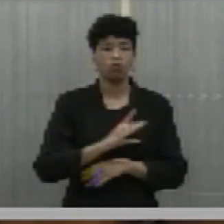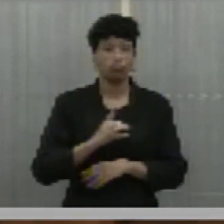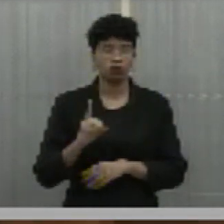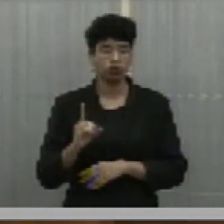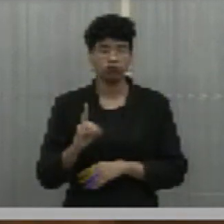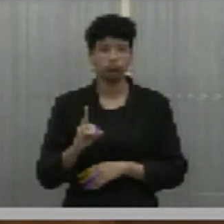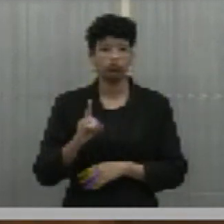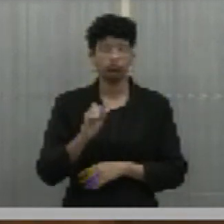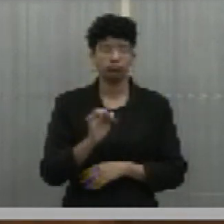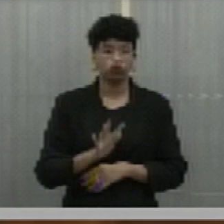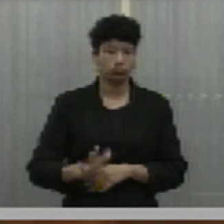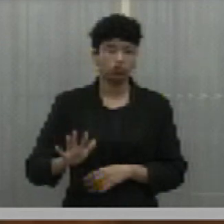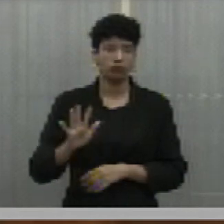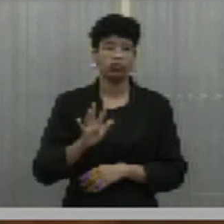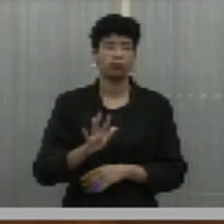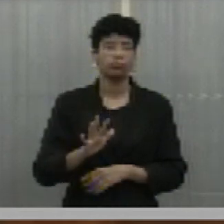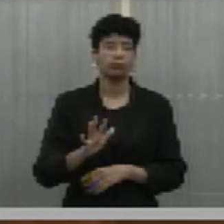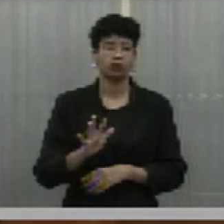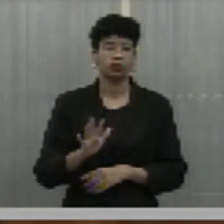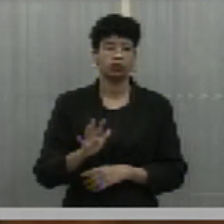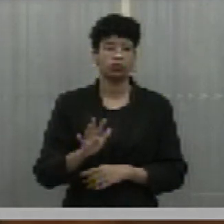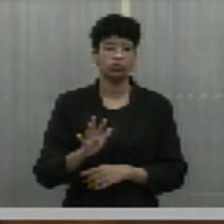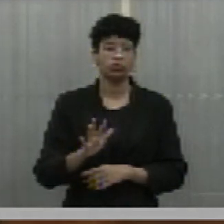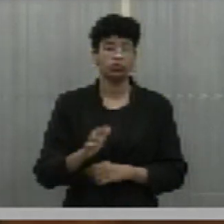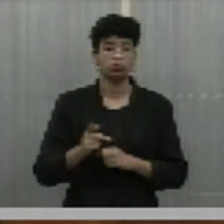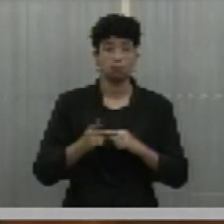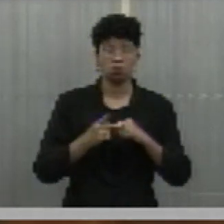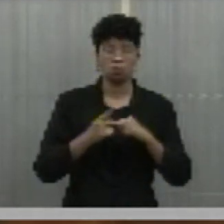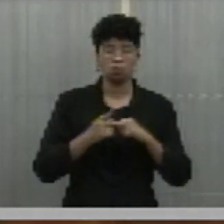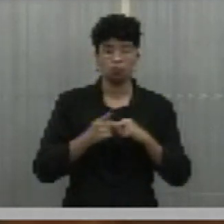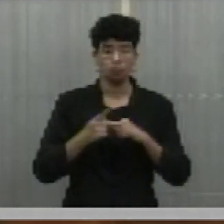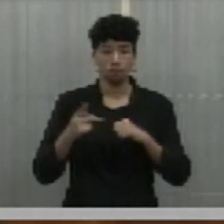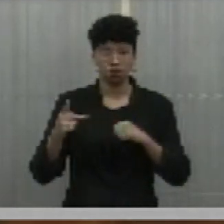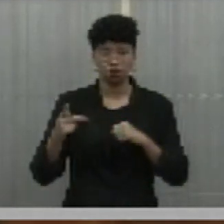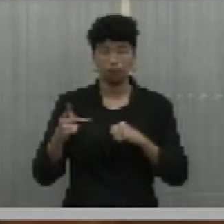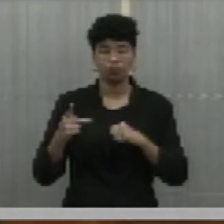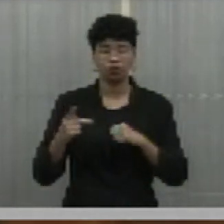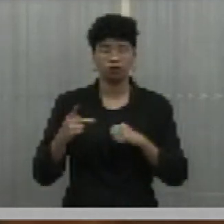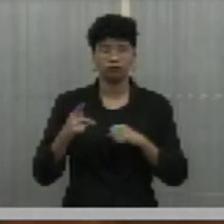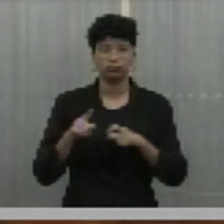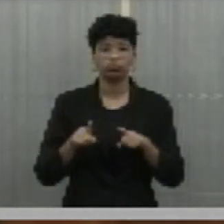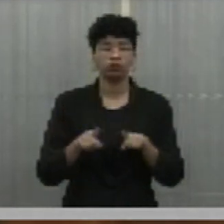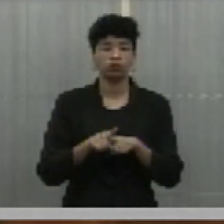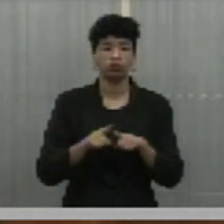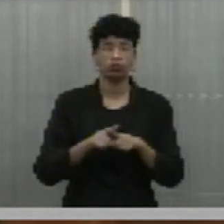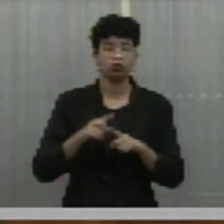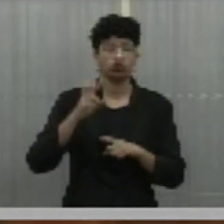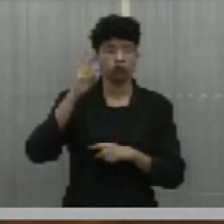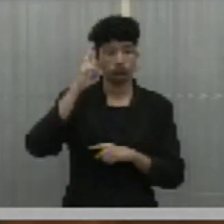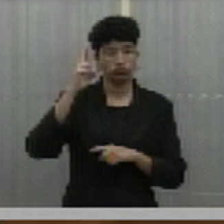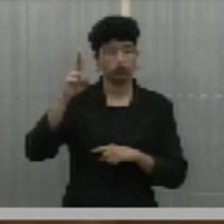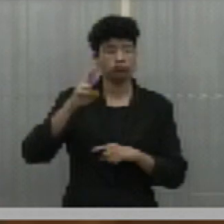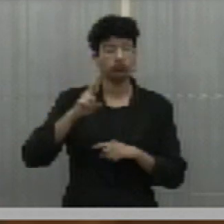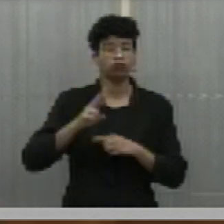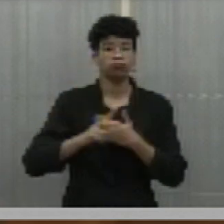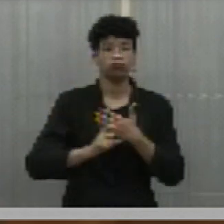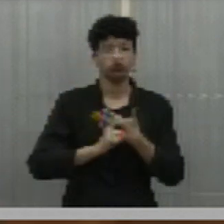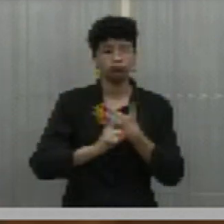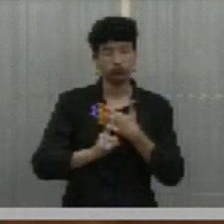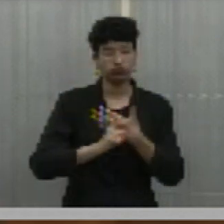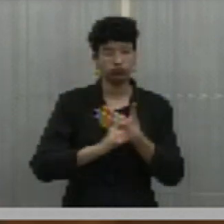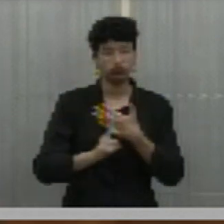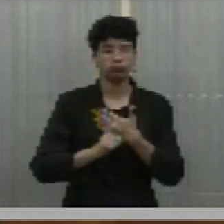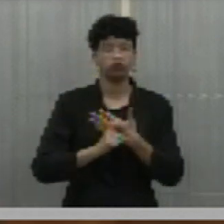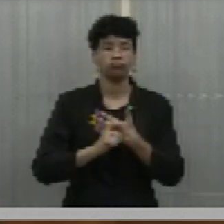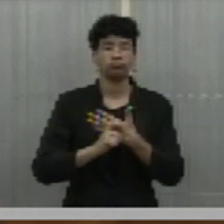de pós-graduação, quanto a de diretor de educação executiva, mais